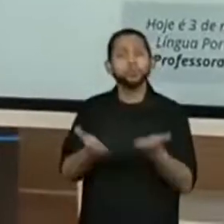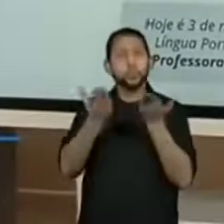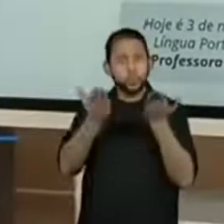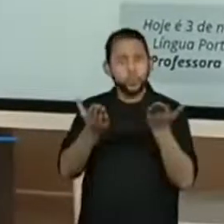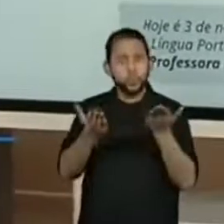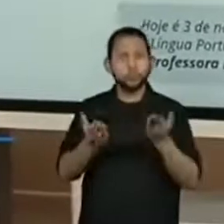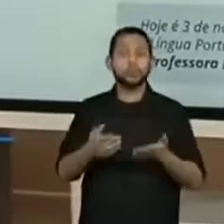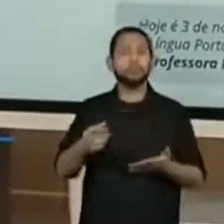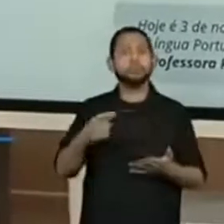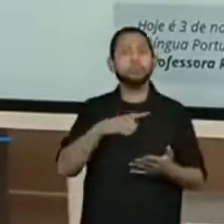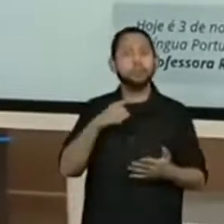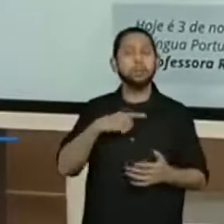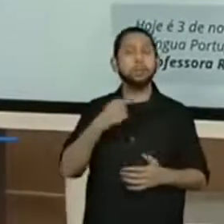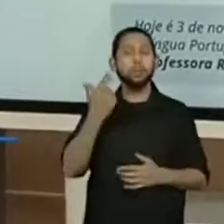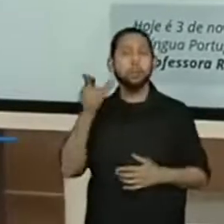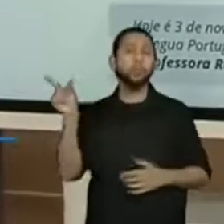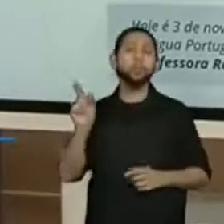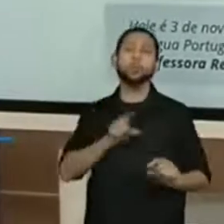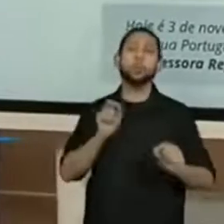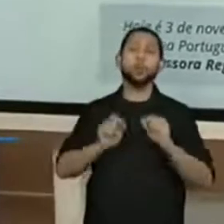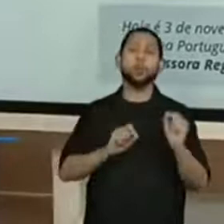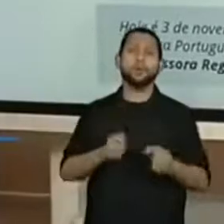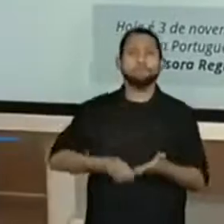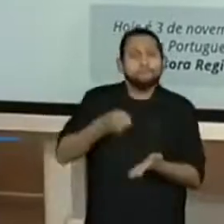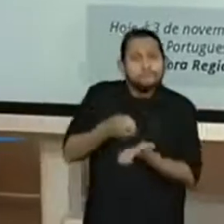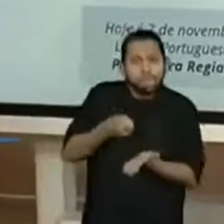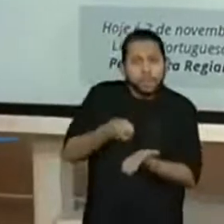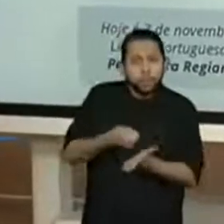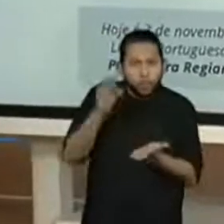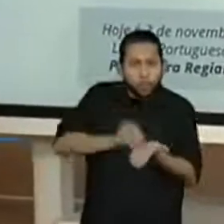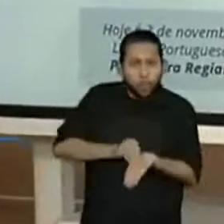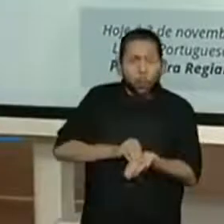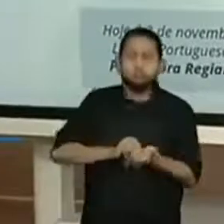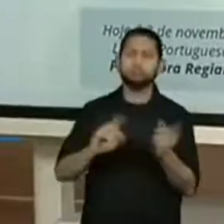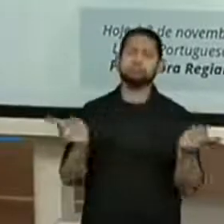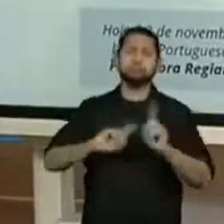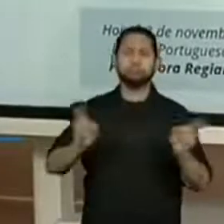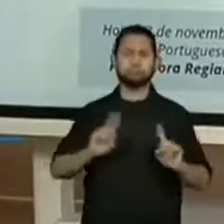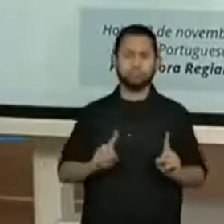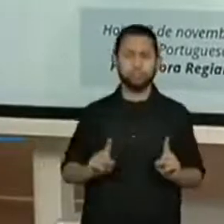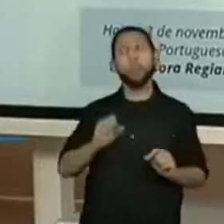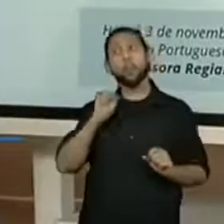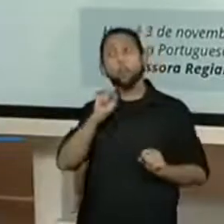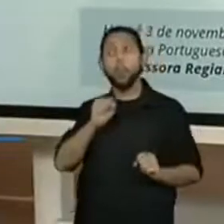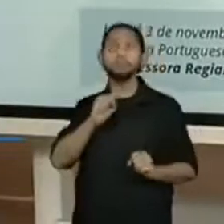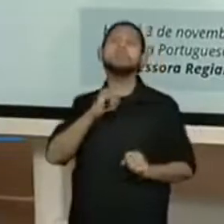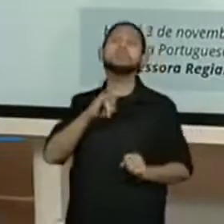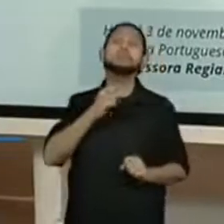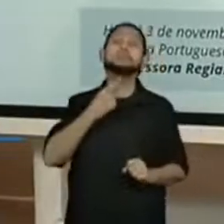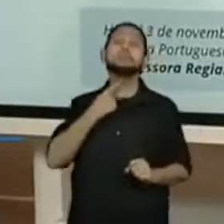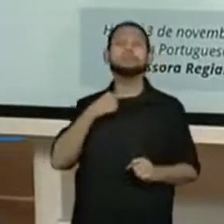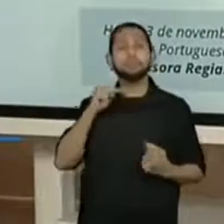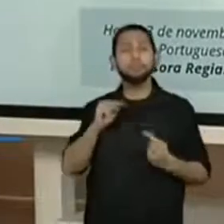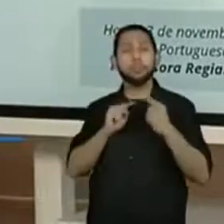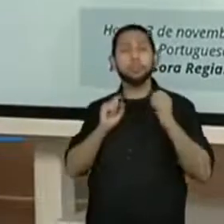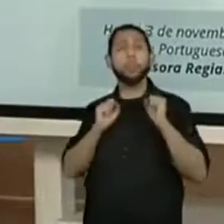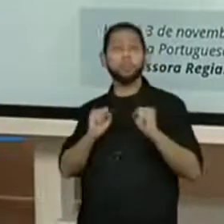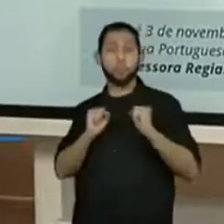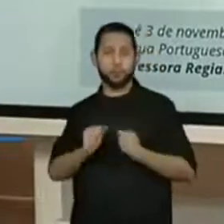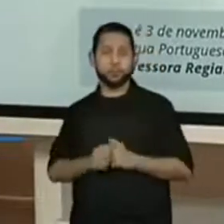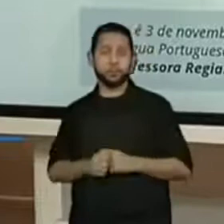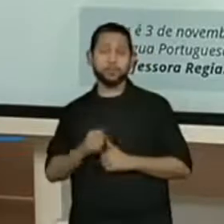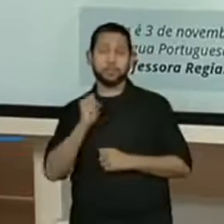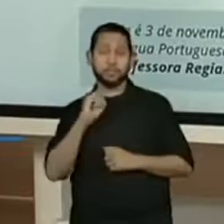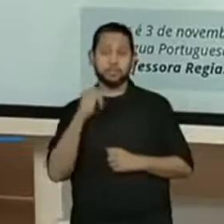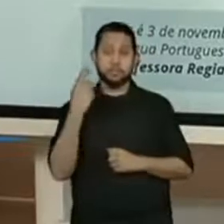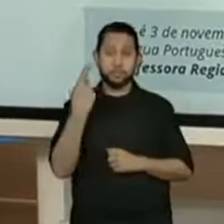Essas outras colocações, elas não são essenciais, ou seja, elas não são obrigatórias. Se você vai apresentar a